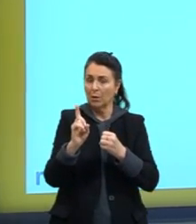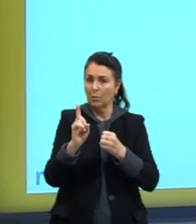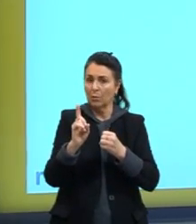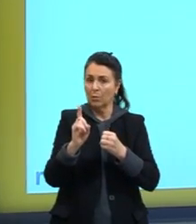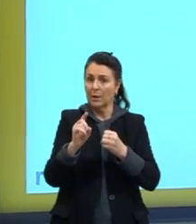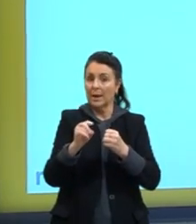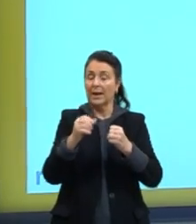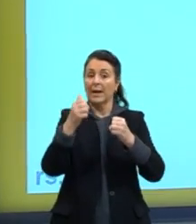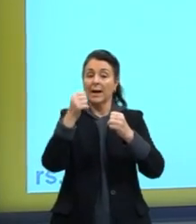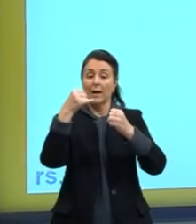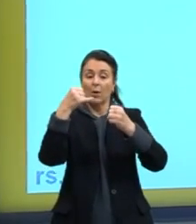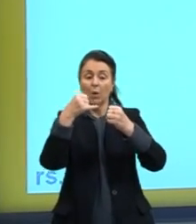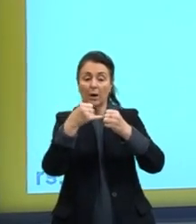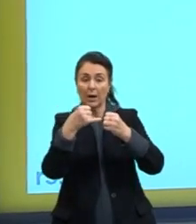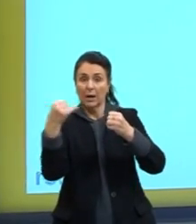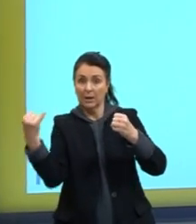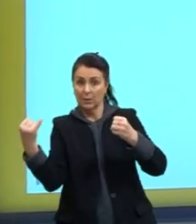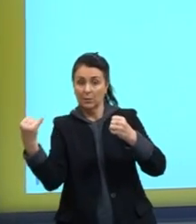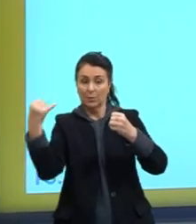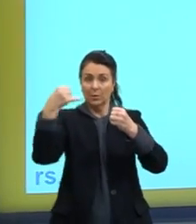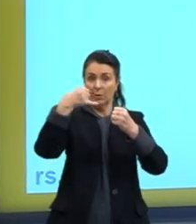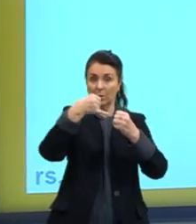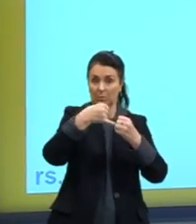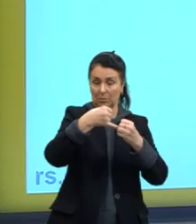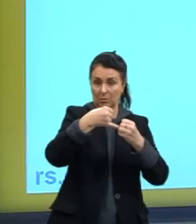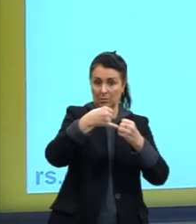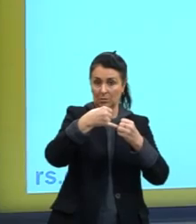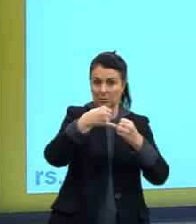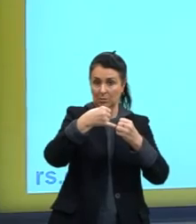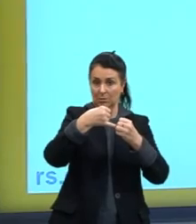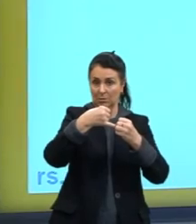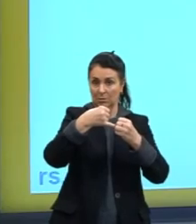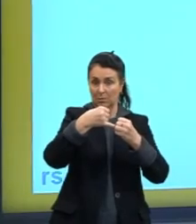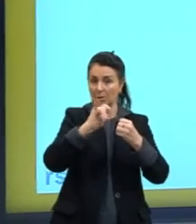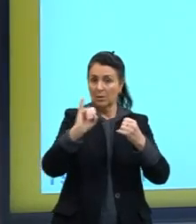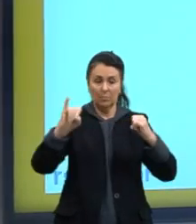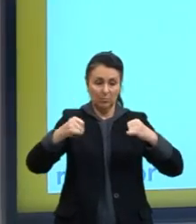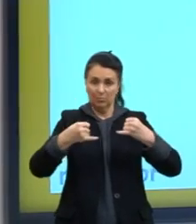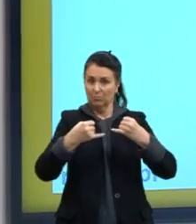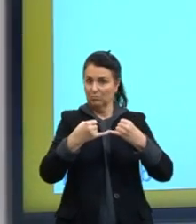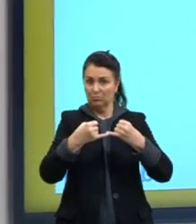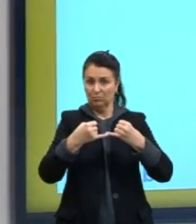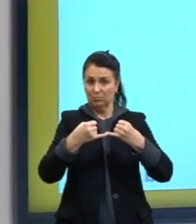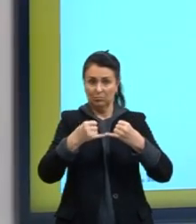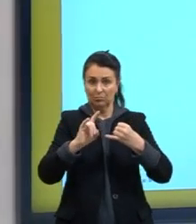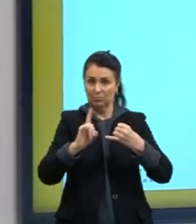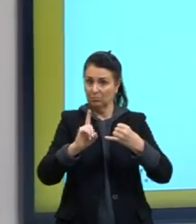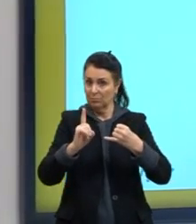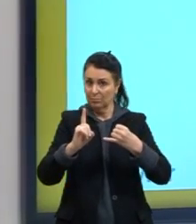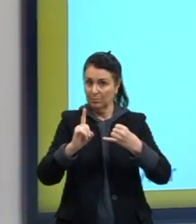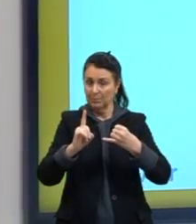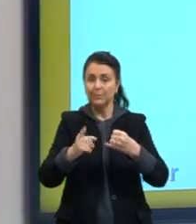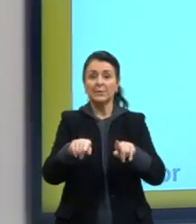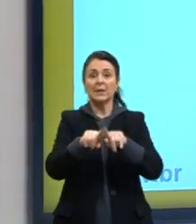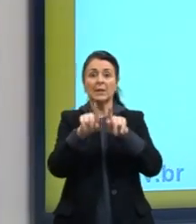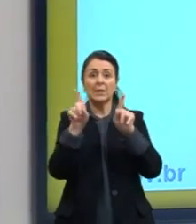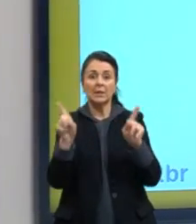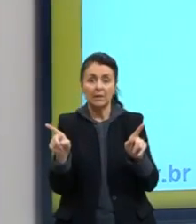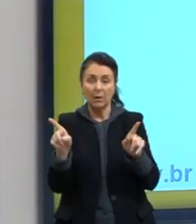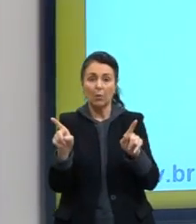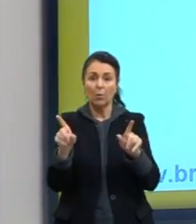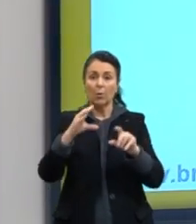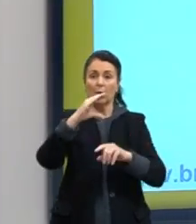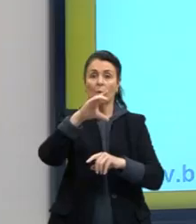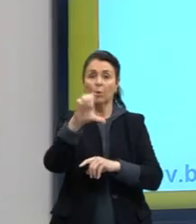aniônico. Já diz no enunciado que é um aniônico. Então, aí eu já desconsideraria só por dizer que é um grupo catiônico dela. Visto que o